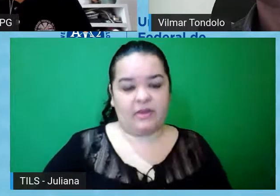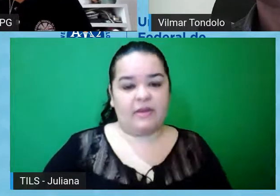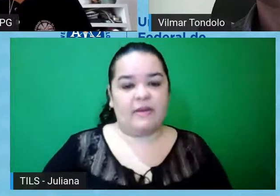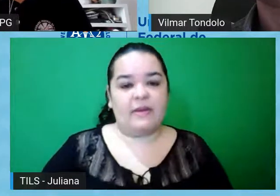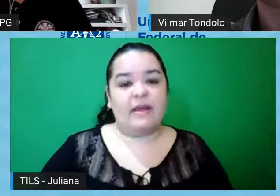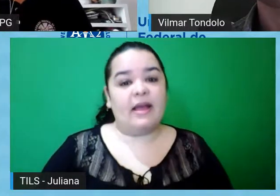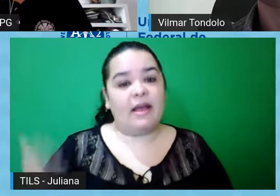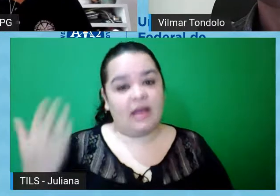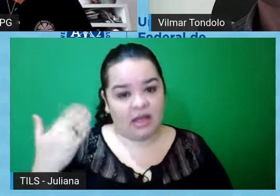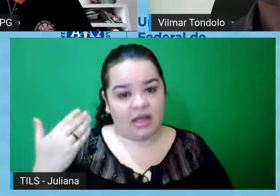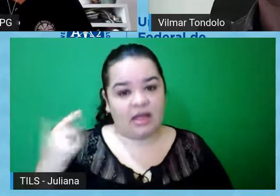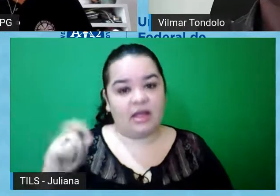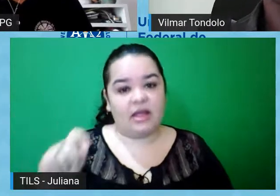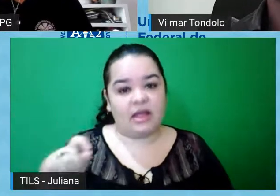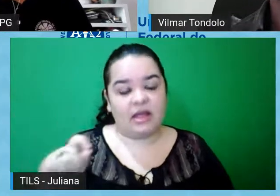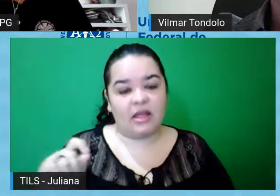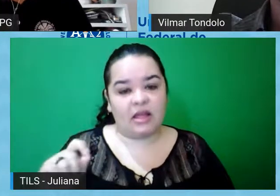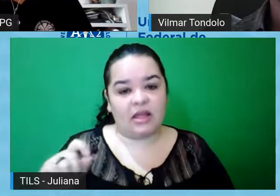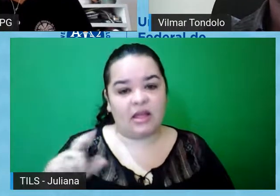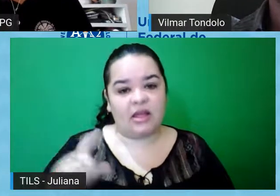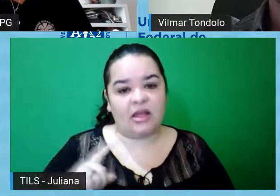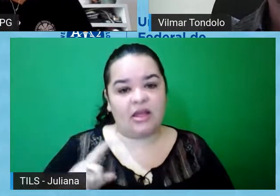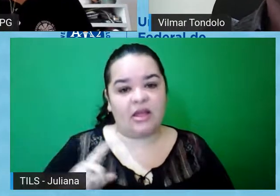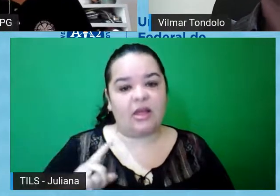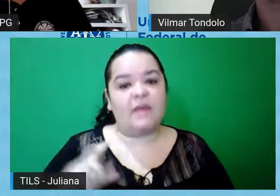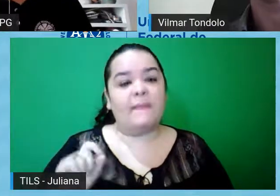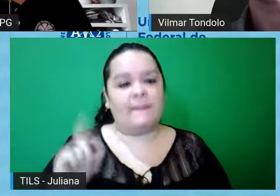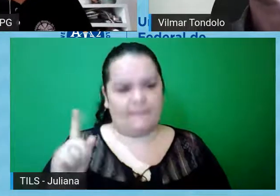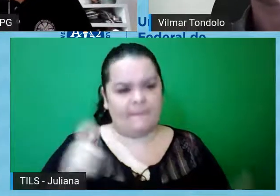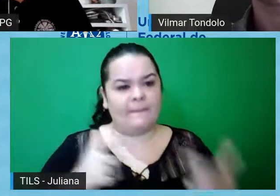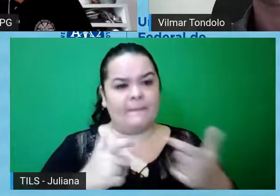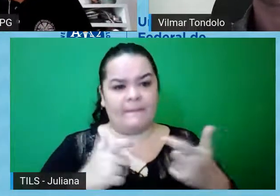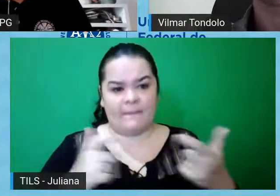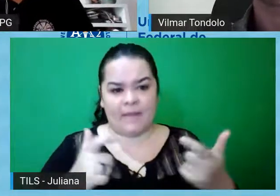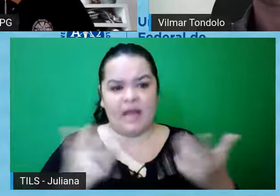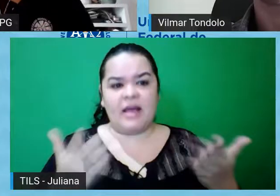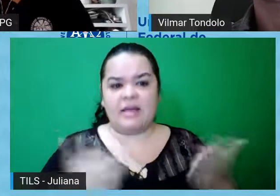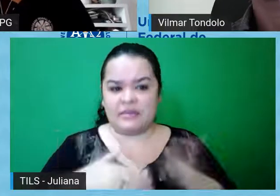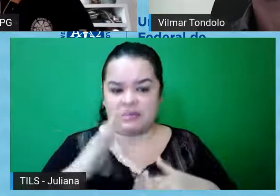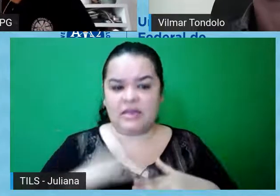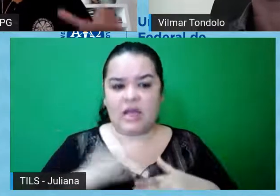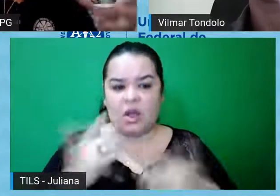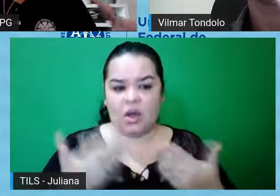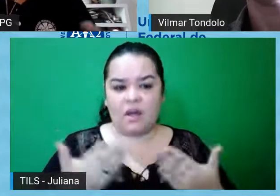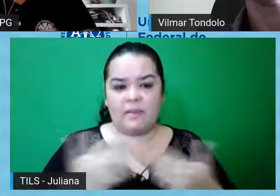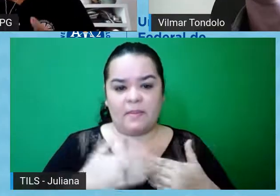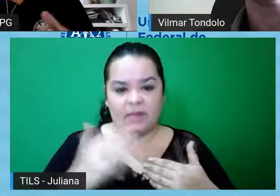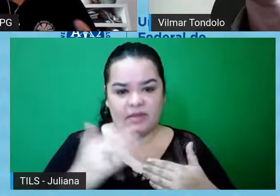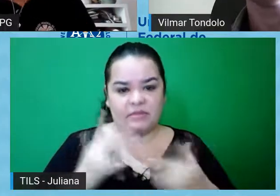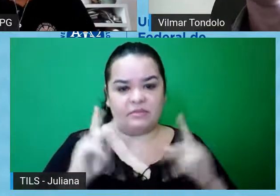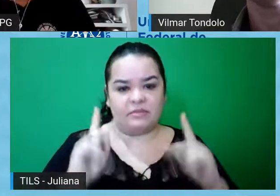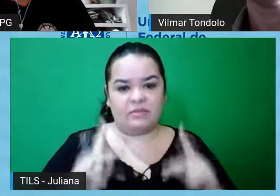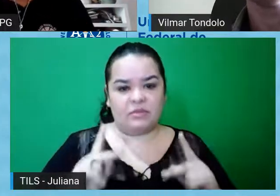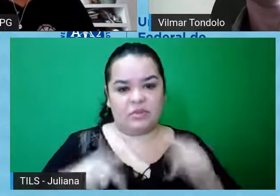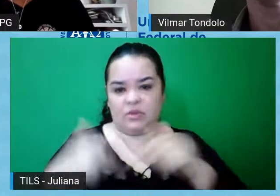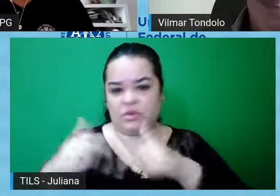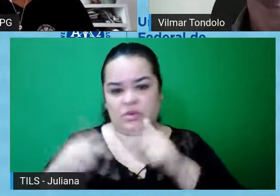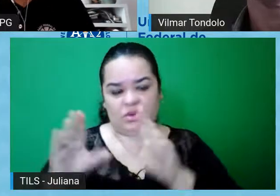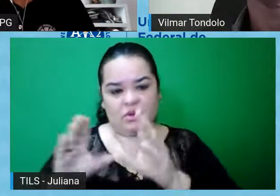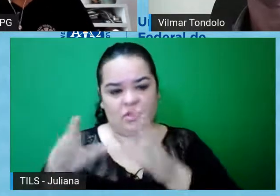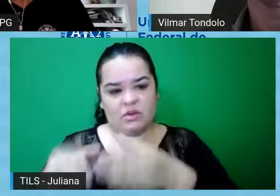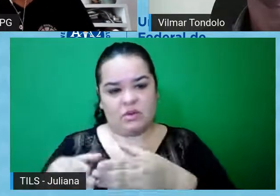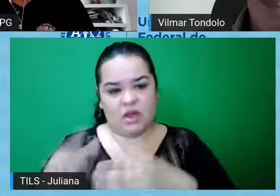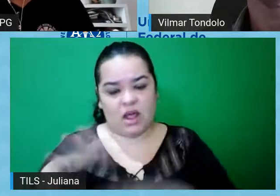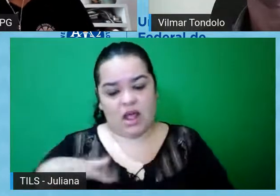comentando, e isso tem aparecido, assim, né, Vilmar, acho que eu tenho visto, eu tenho visto comentários, na verdade, eu não trabalho nas outras, né,